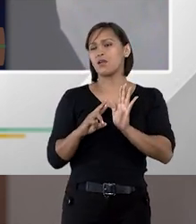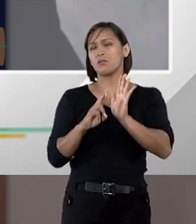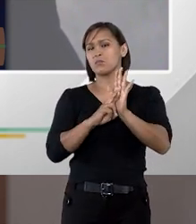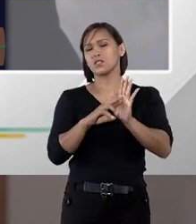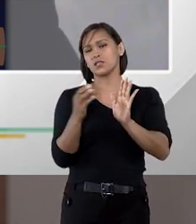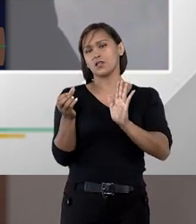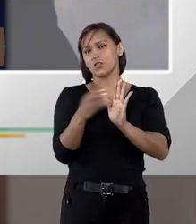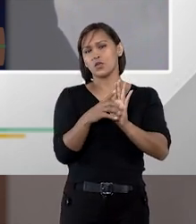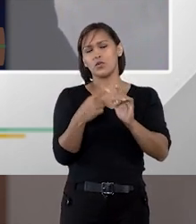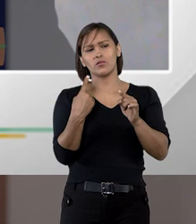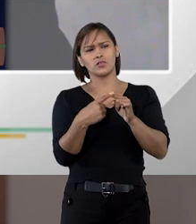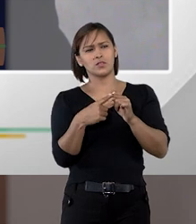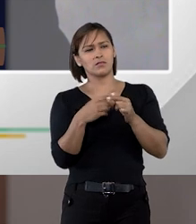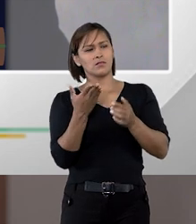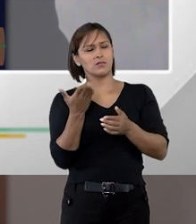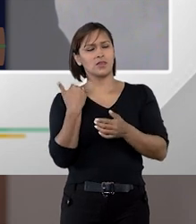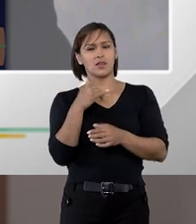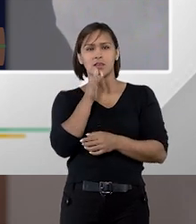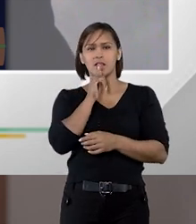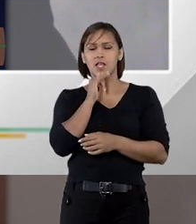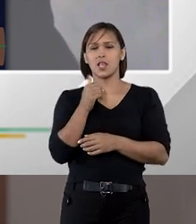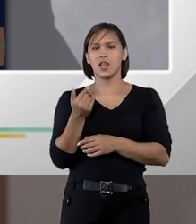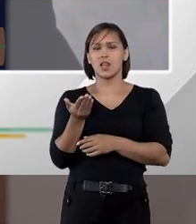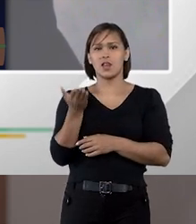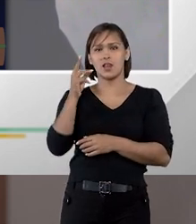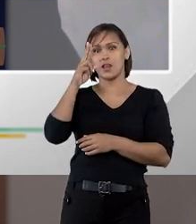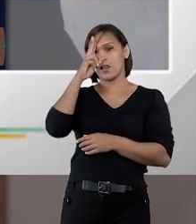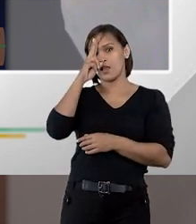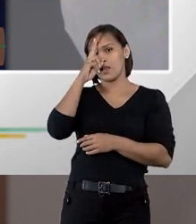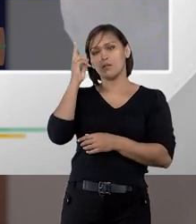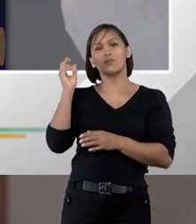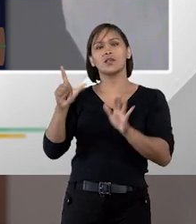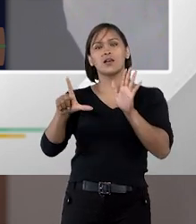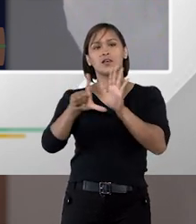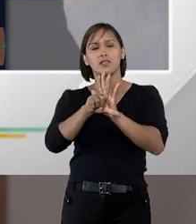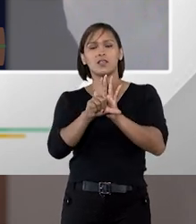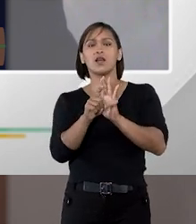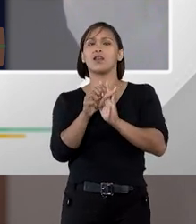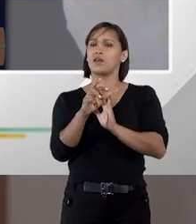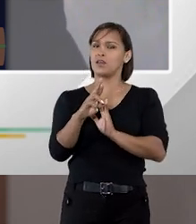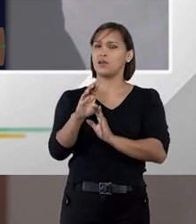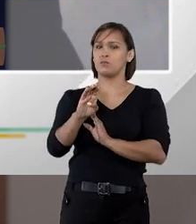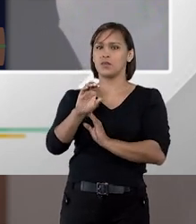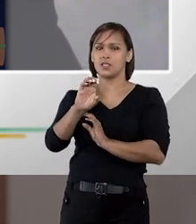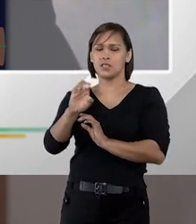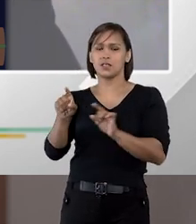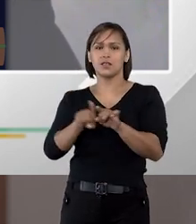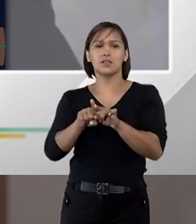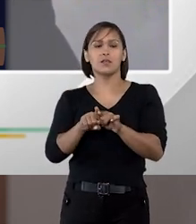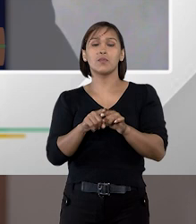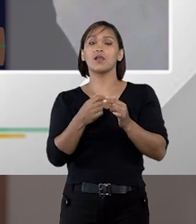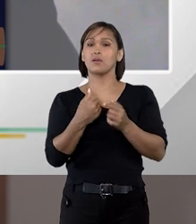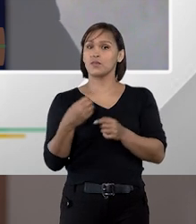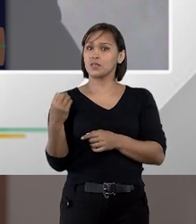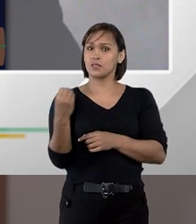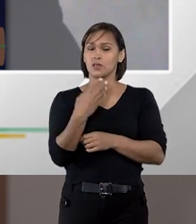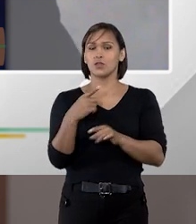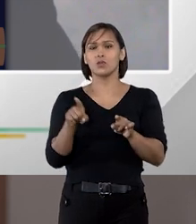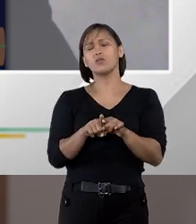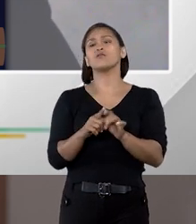representa uma grande novidade se você por exemplo lembrar da lei do RDC e da lei das estatais mas é uma novidade em relação